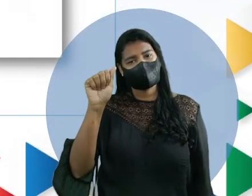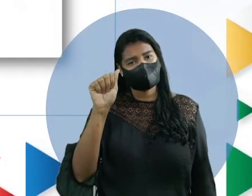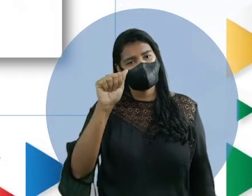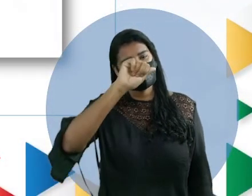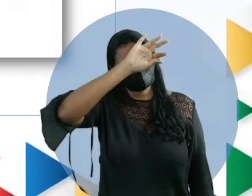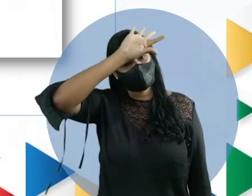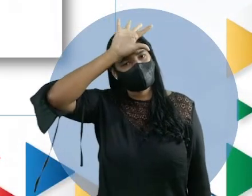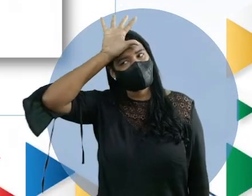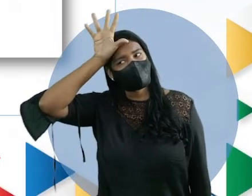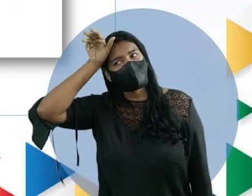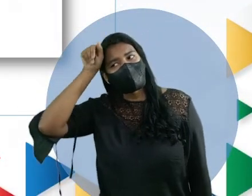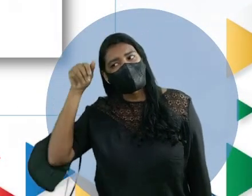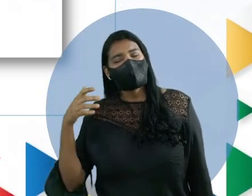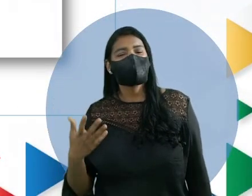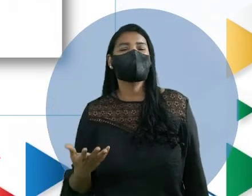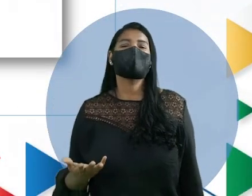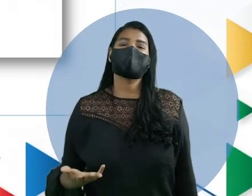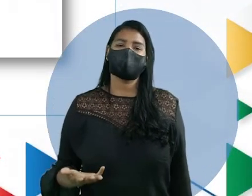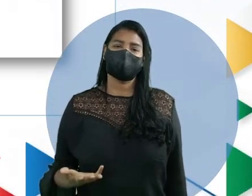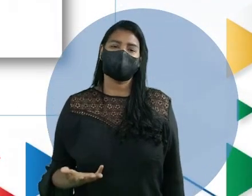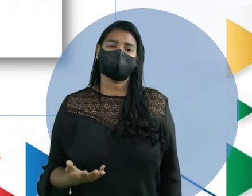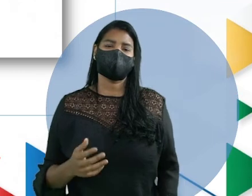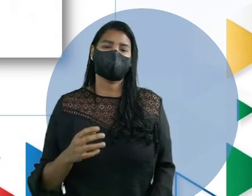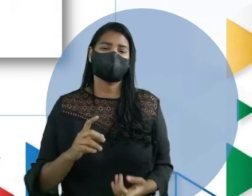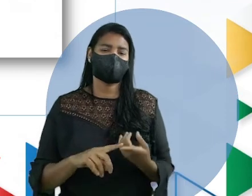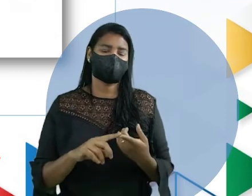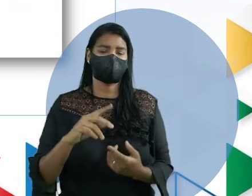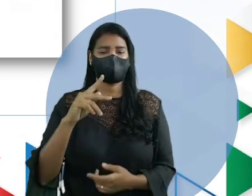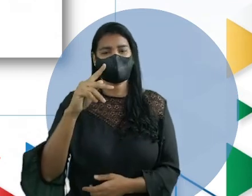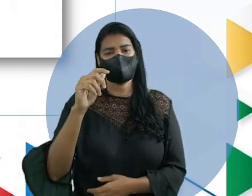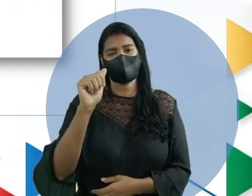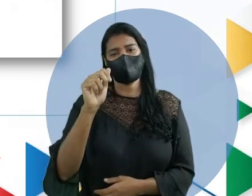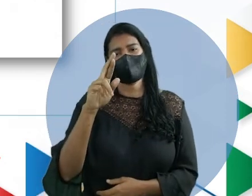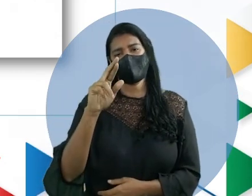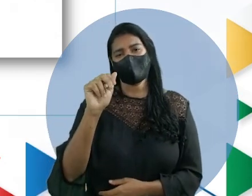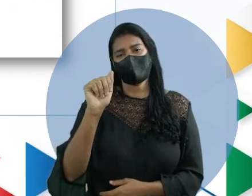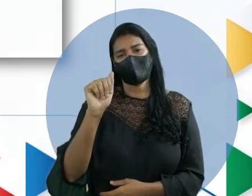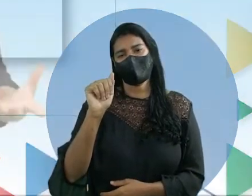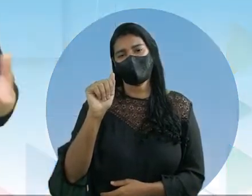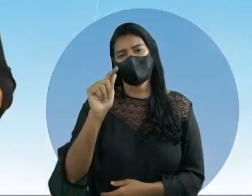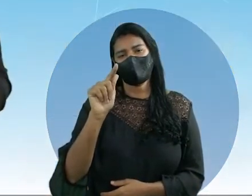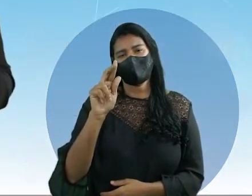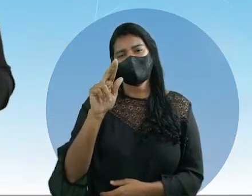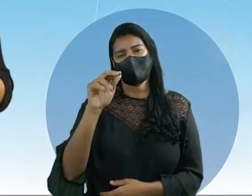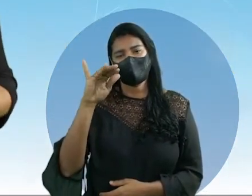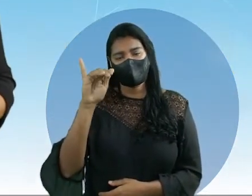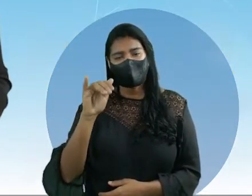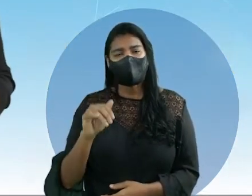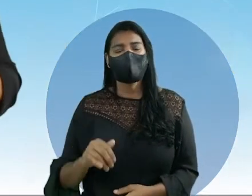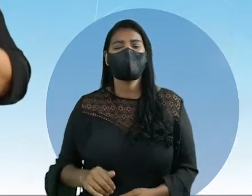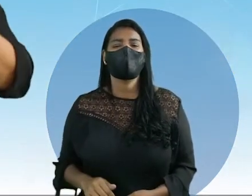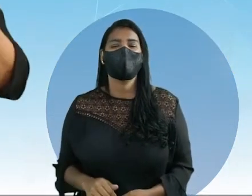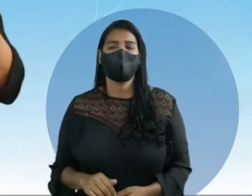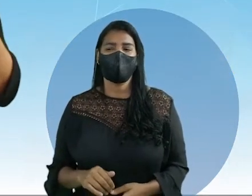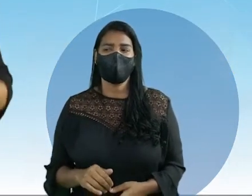a Amazônia, gente. A bacia do Amazônia e do Paraguai. Essa aqui é rica em